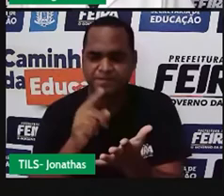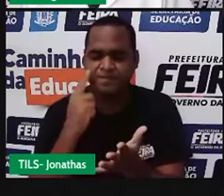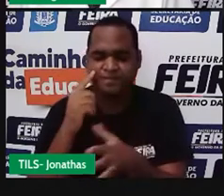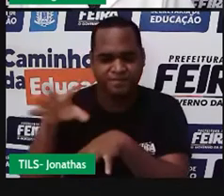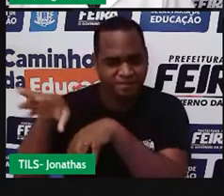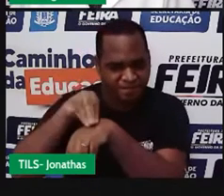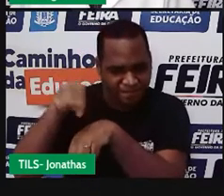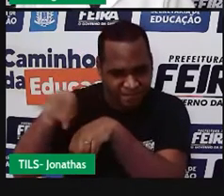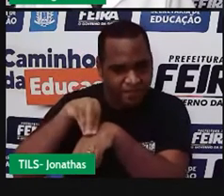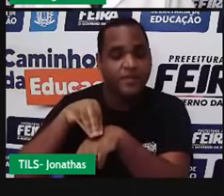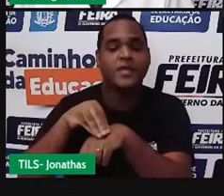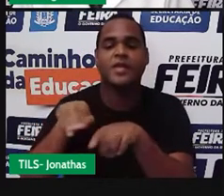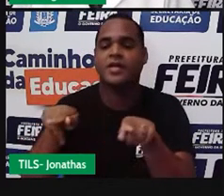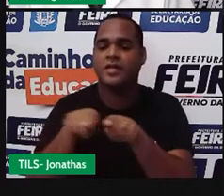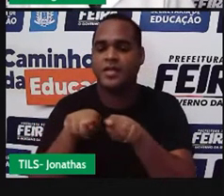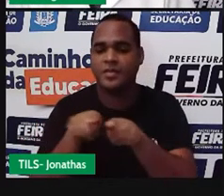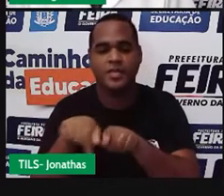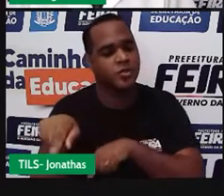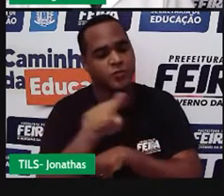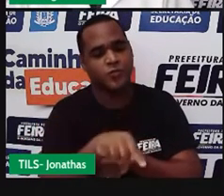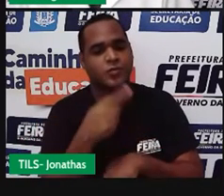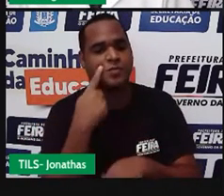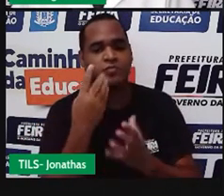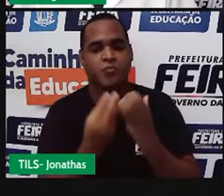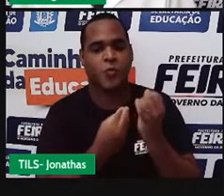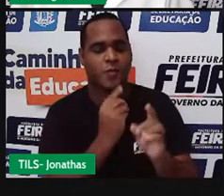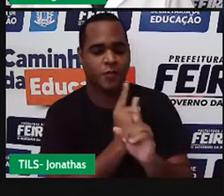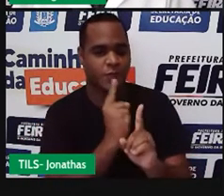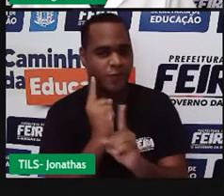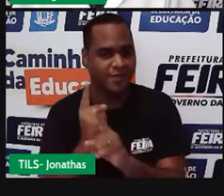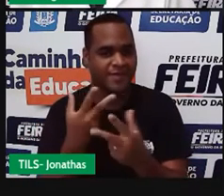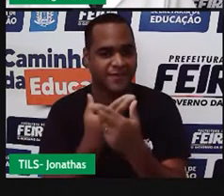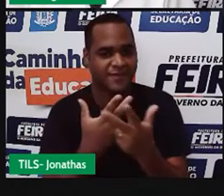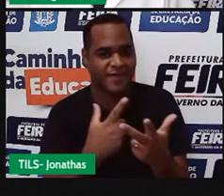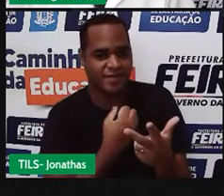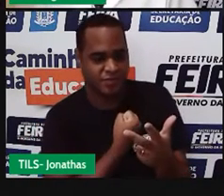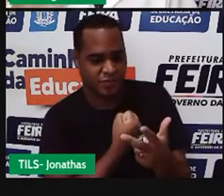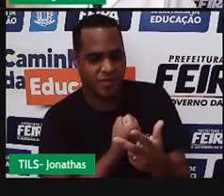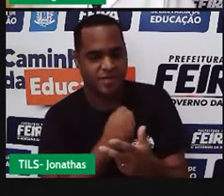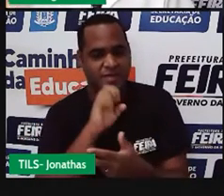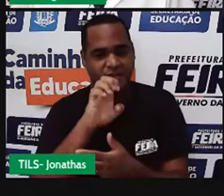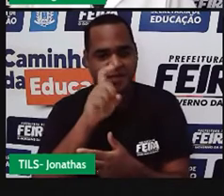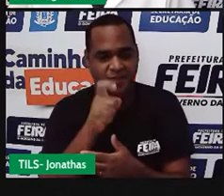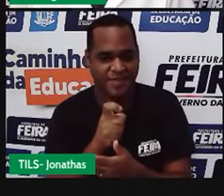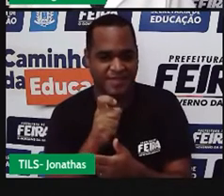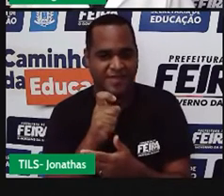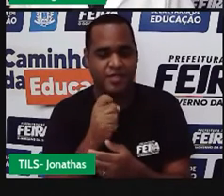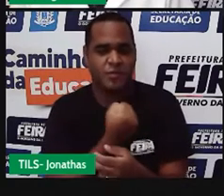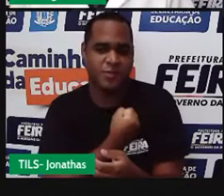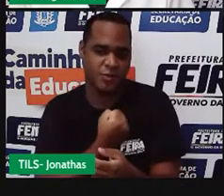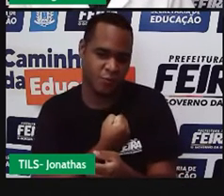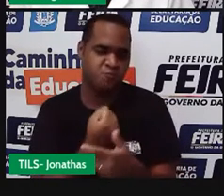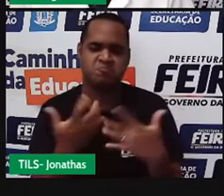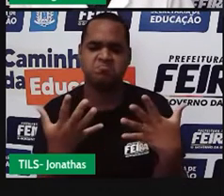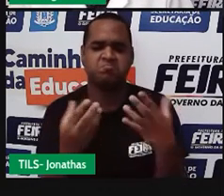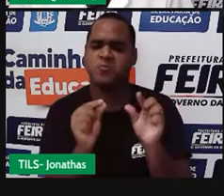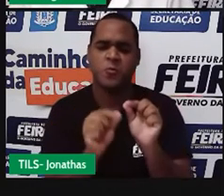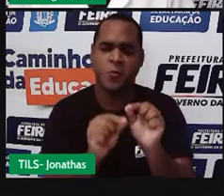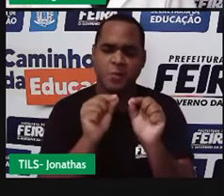situações a gente vai encontrar expressões numéricas. Mas o que são expressões